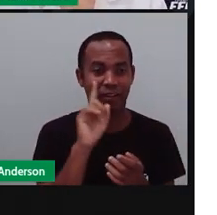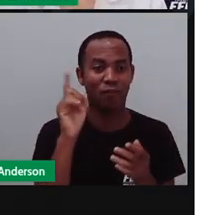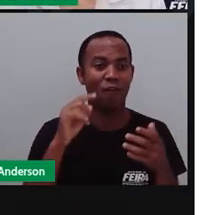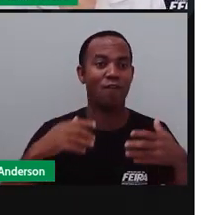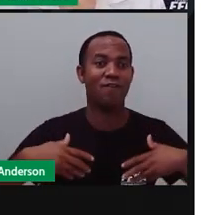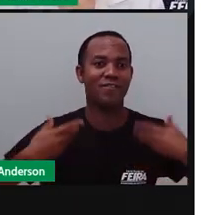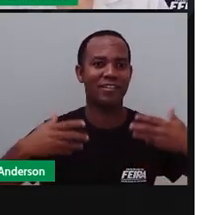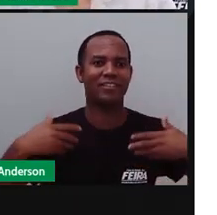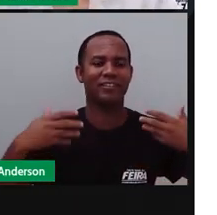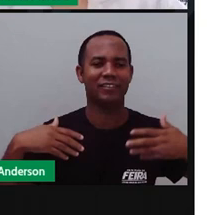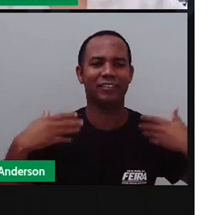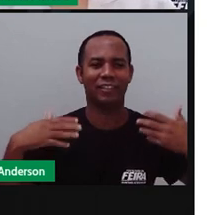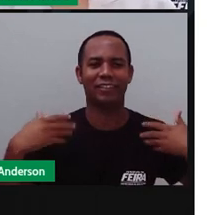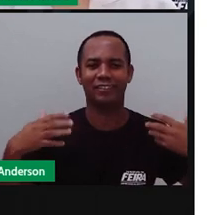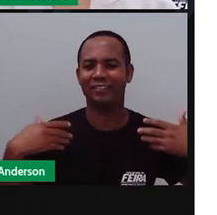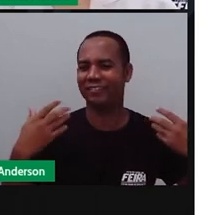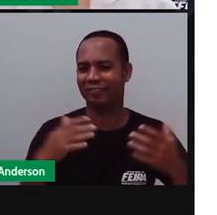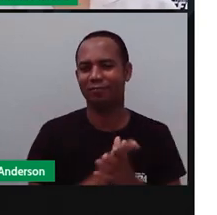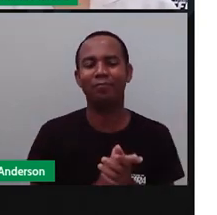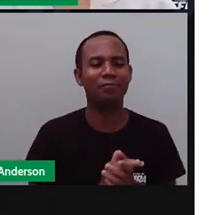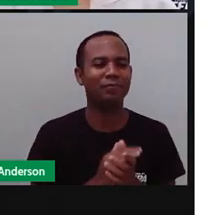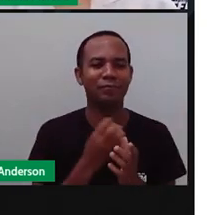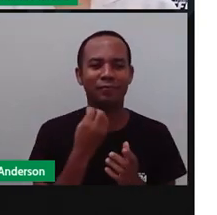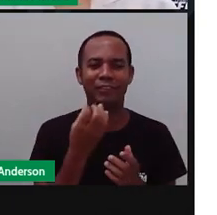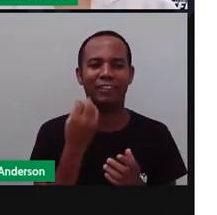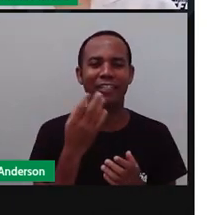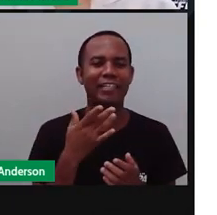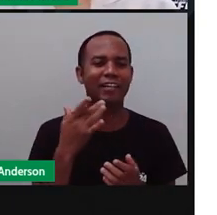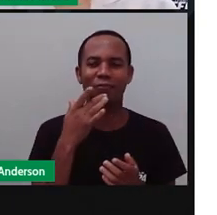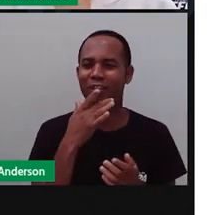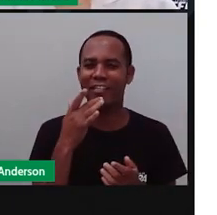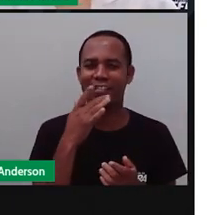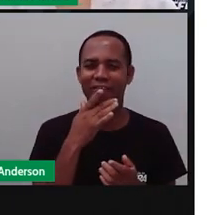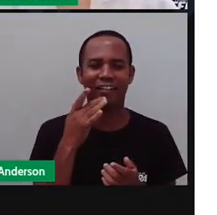Alegria da festa. Dessa festa, você gostou, né? Mas tá, certo.